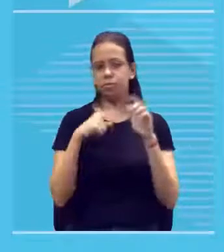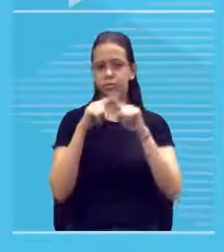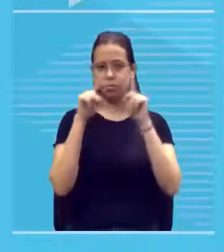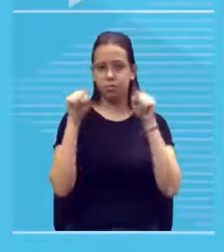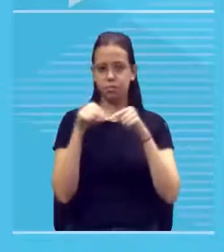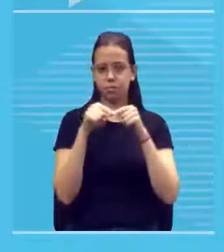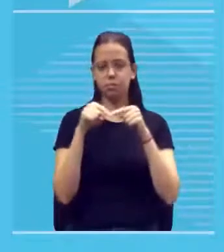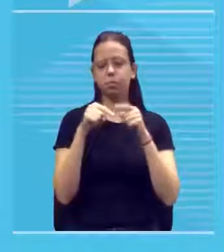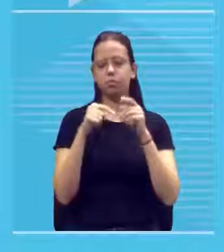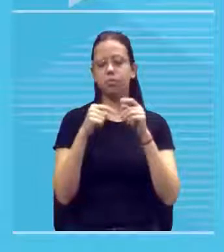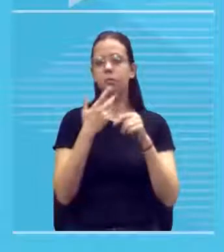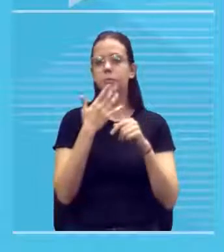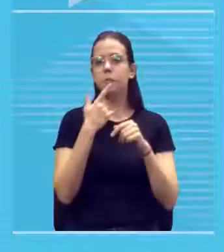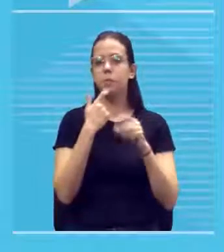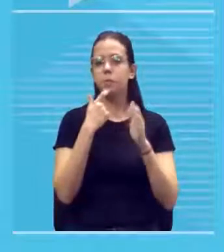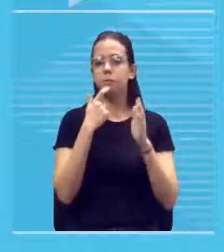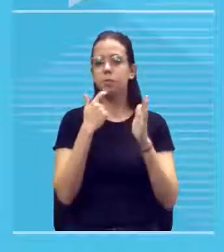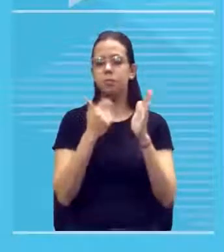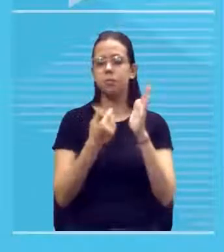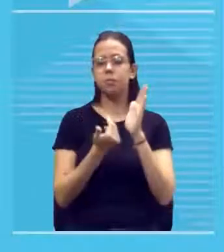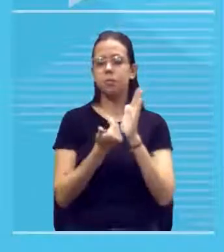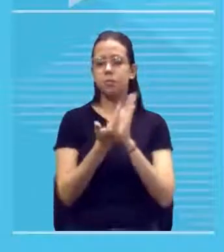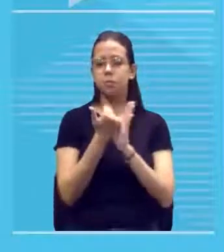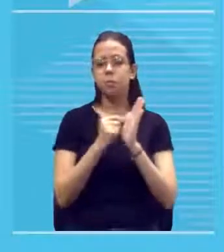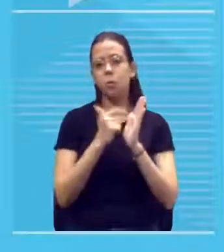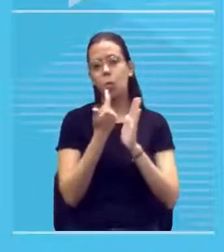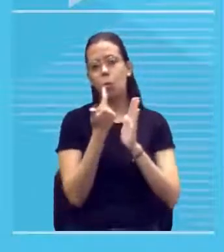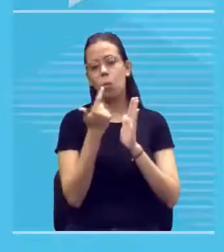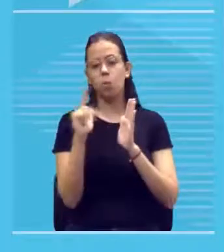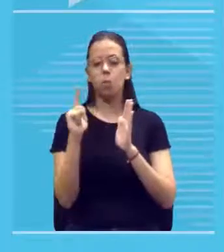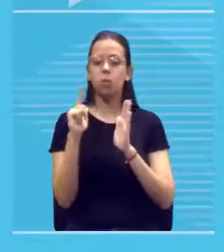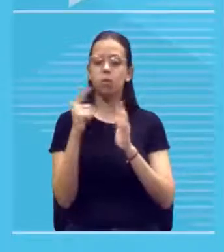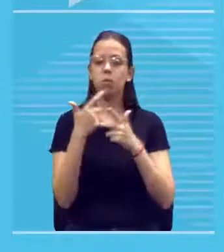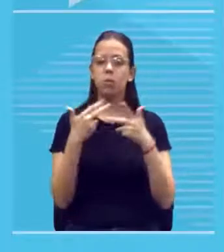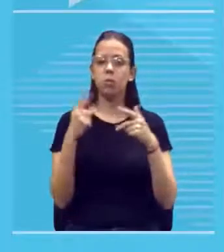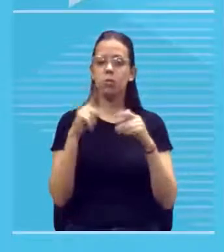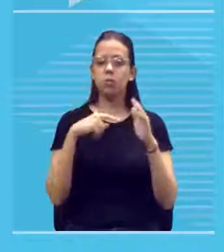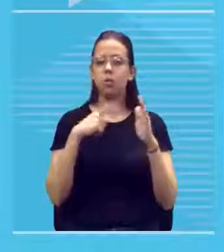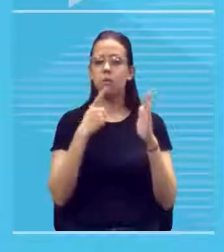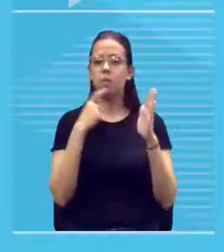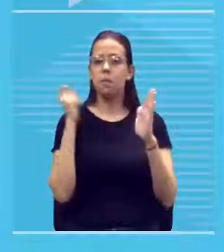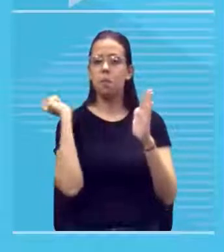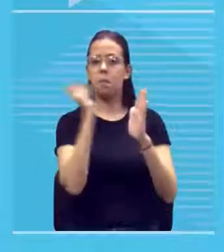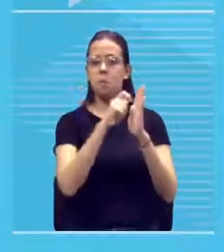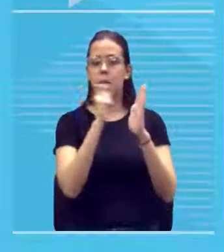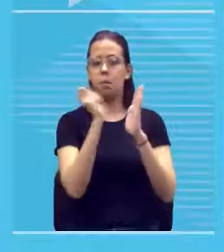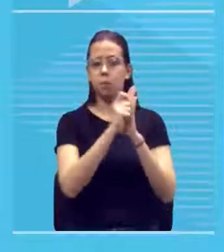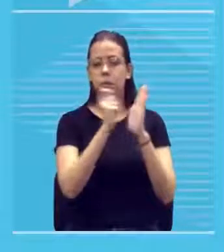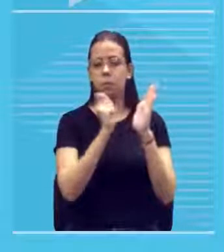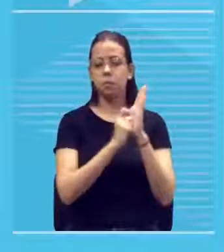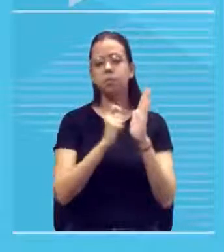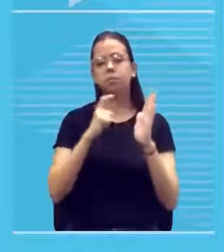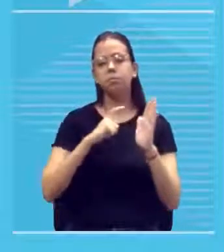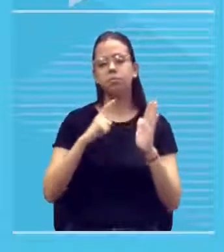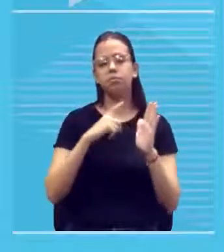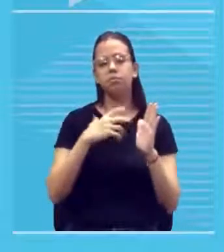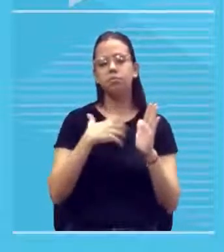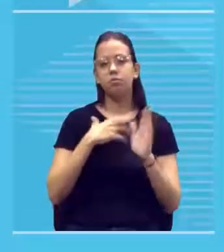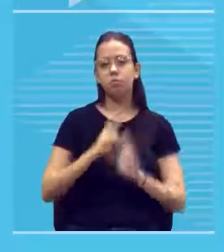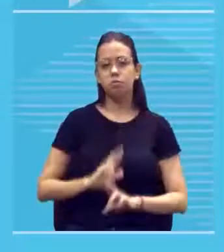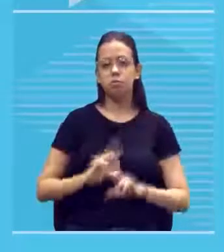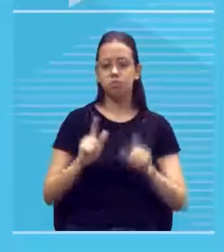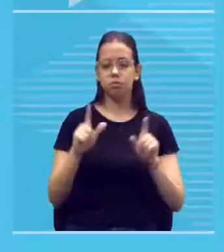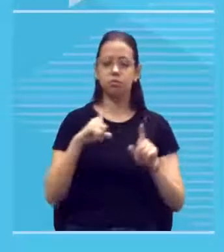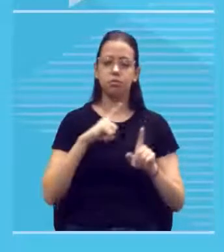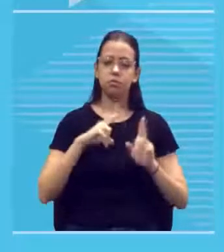você jogar de forma violenta a tinta vermelha na tela isso vai criar uma impressão diferente vai criar uma expectativa